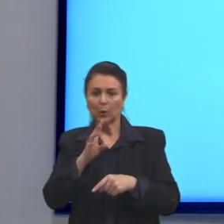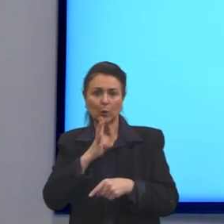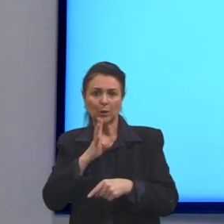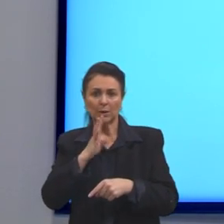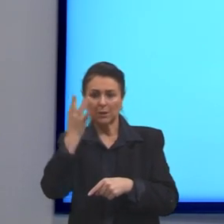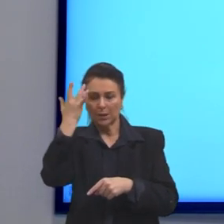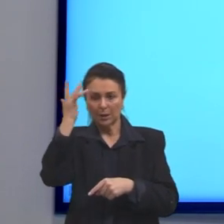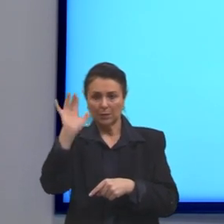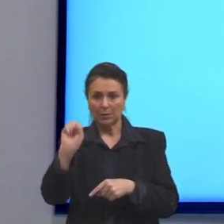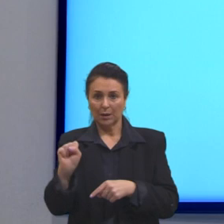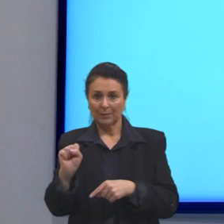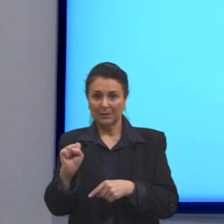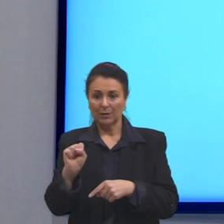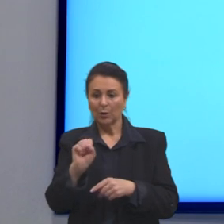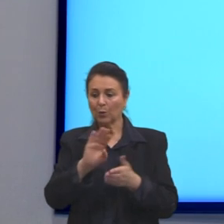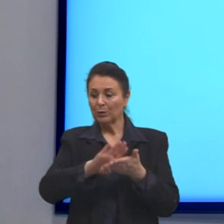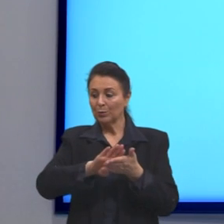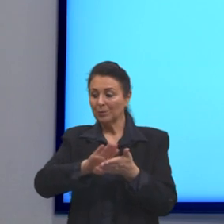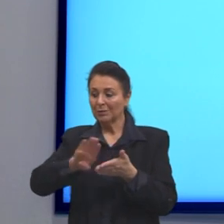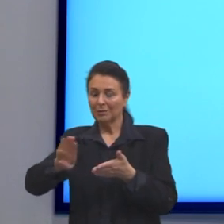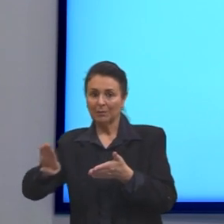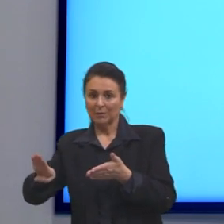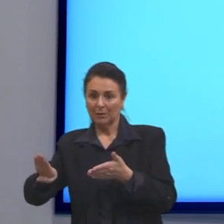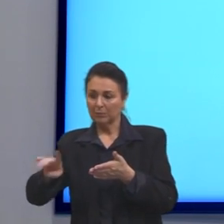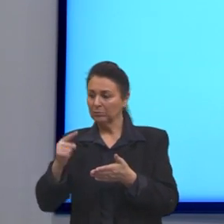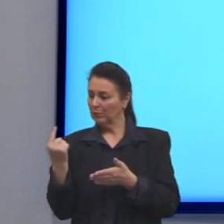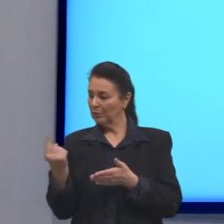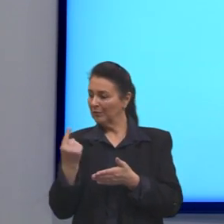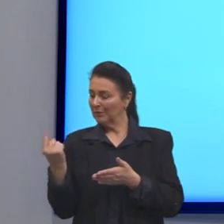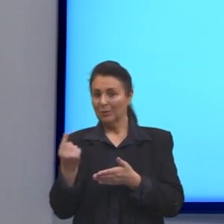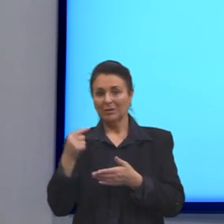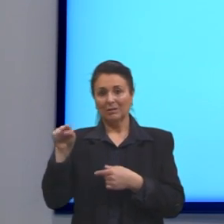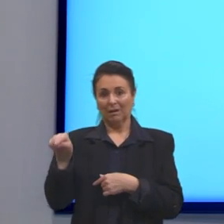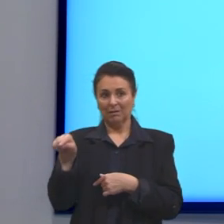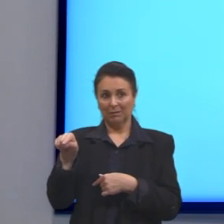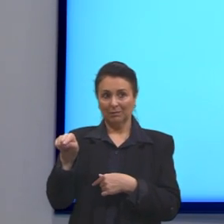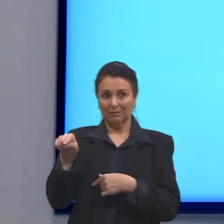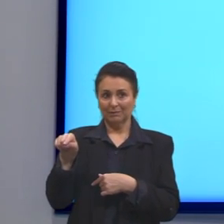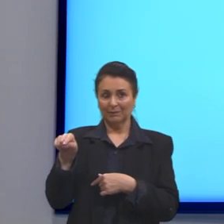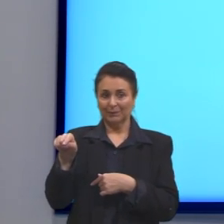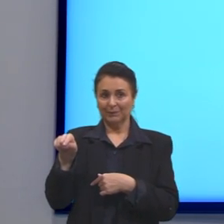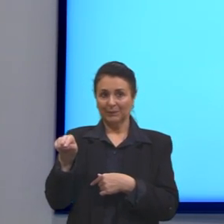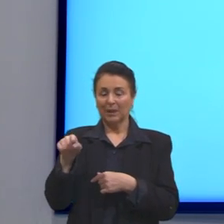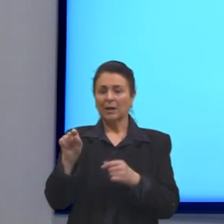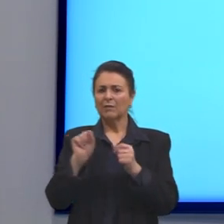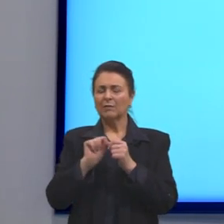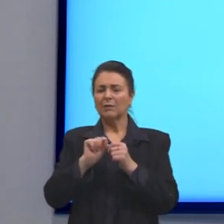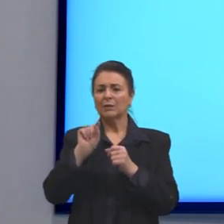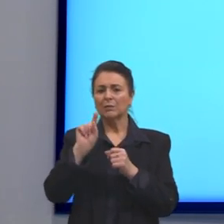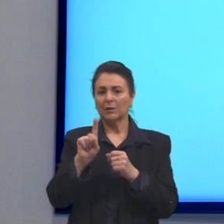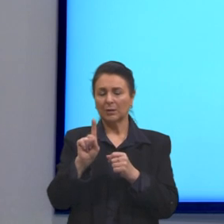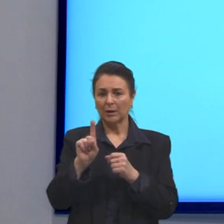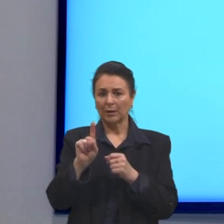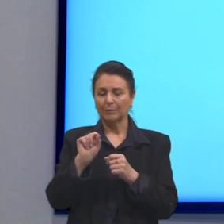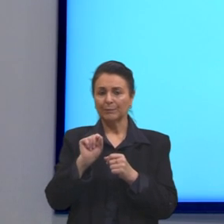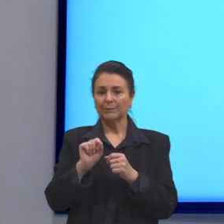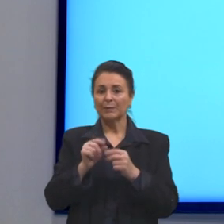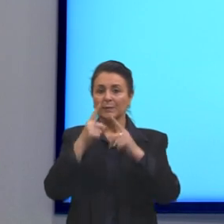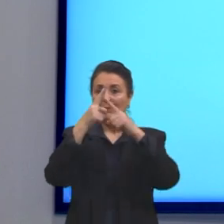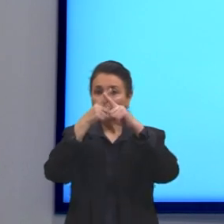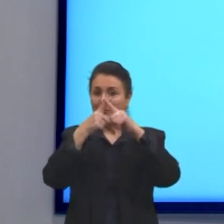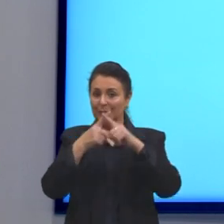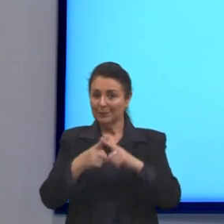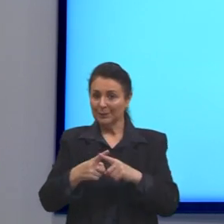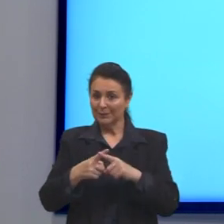nós falamos isolar, é porque eu quero deixar a variável sozinha aqui. Aí a gente utiliza aquela propriedade das